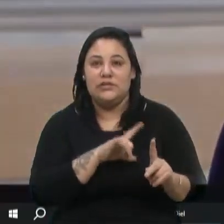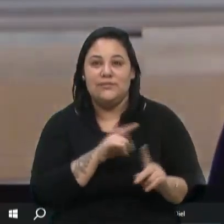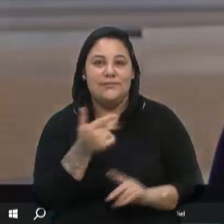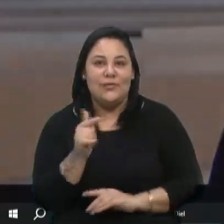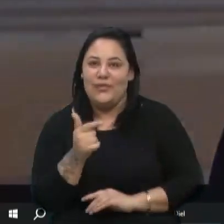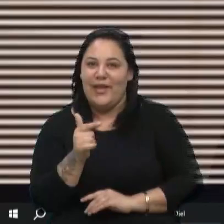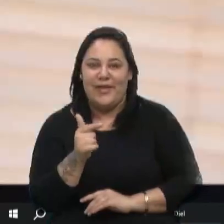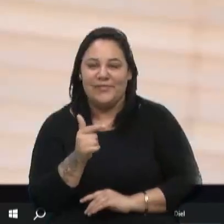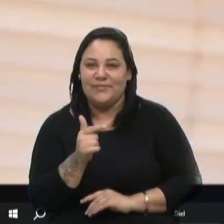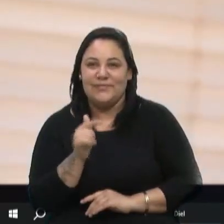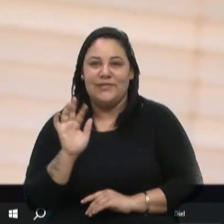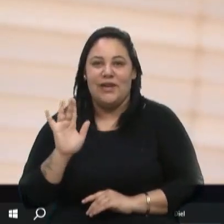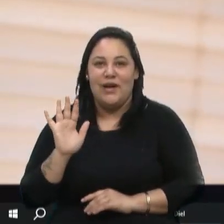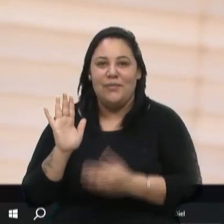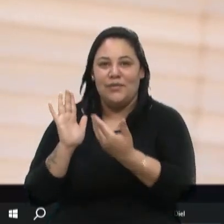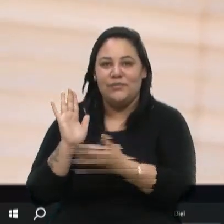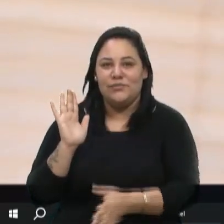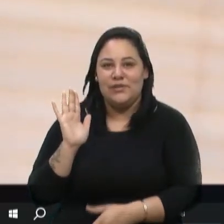tenha a mão.